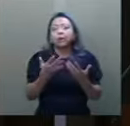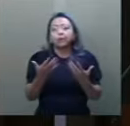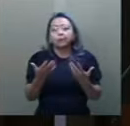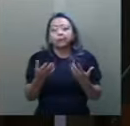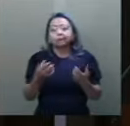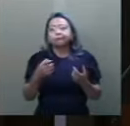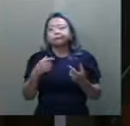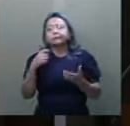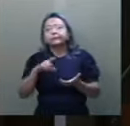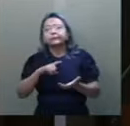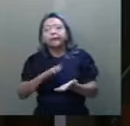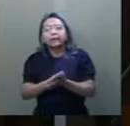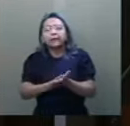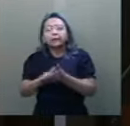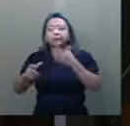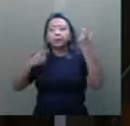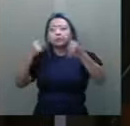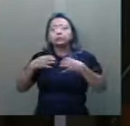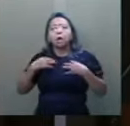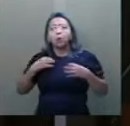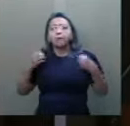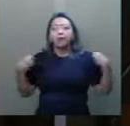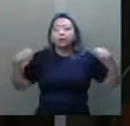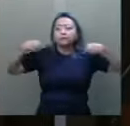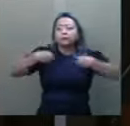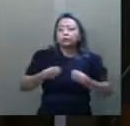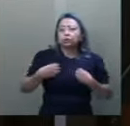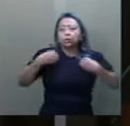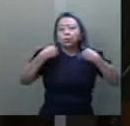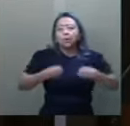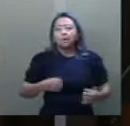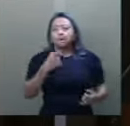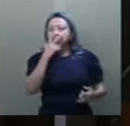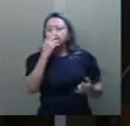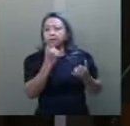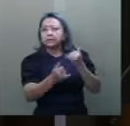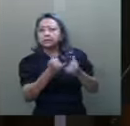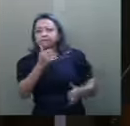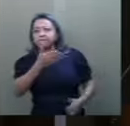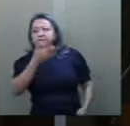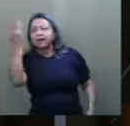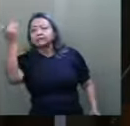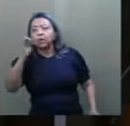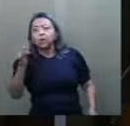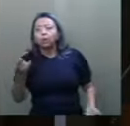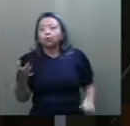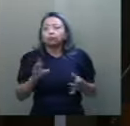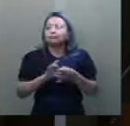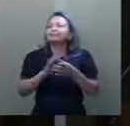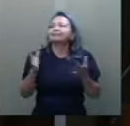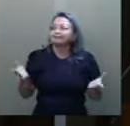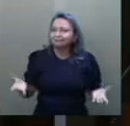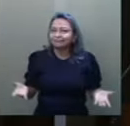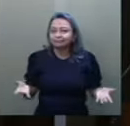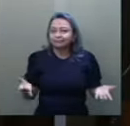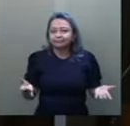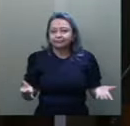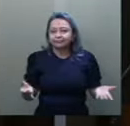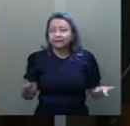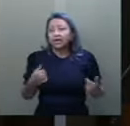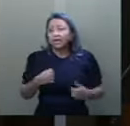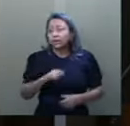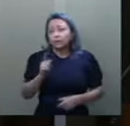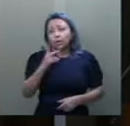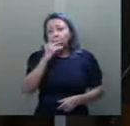preocupados se a roupa que eles vão vestir os farão parecer fáceis ou disponíveis. Eu não